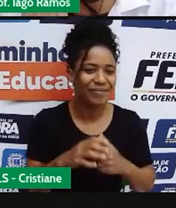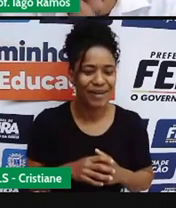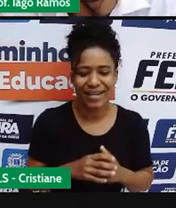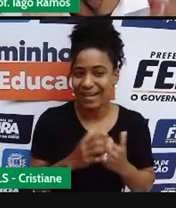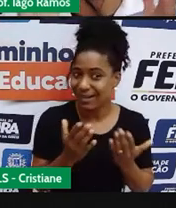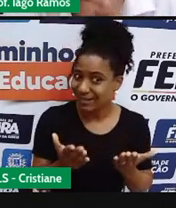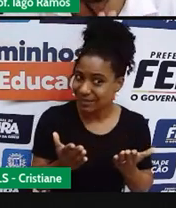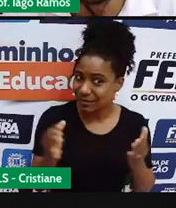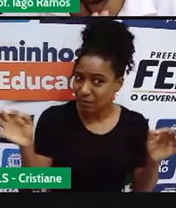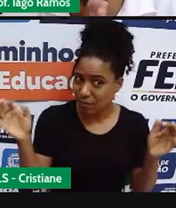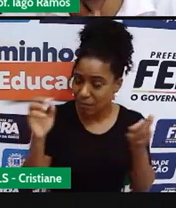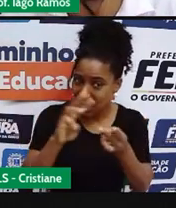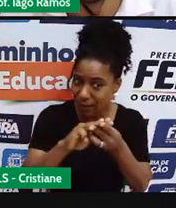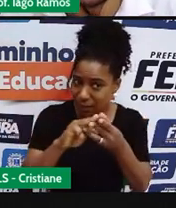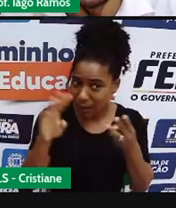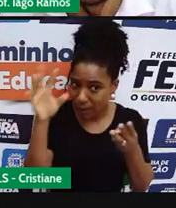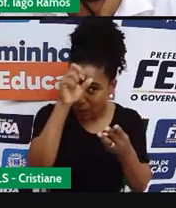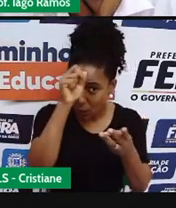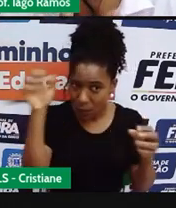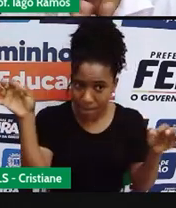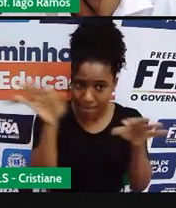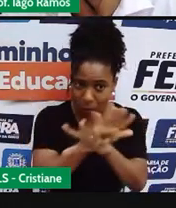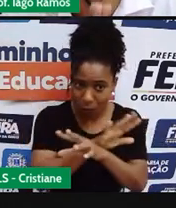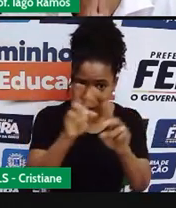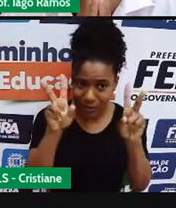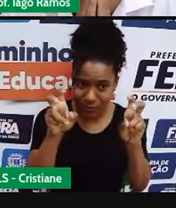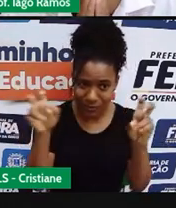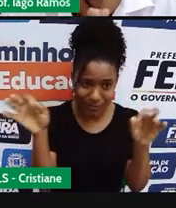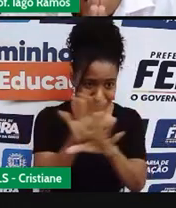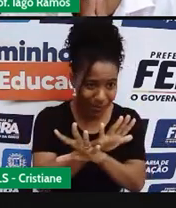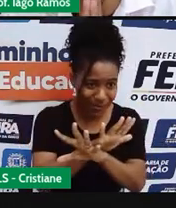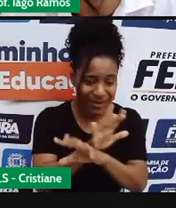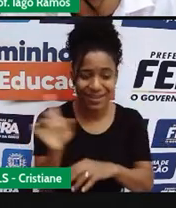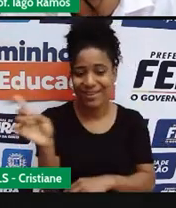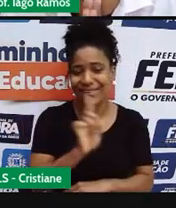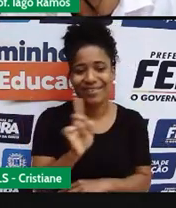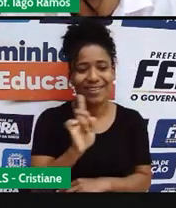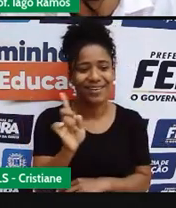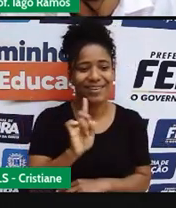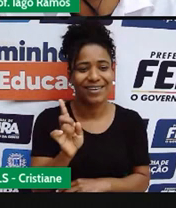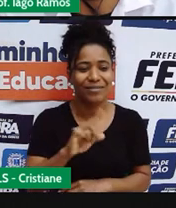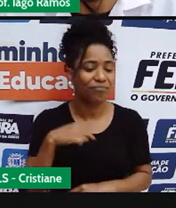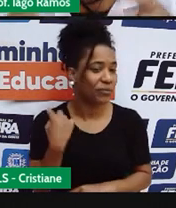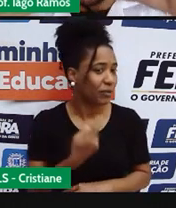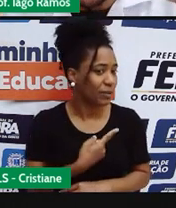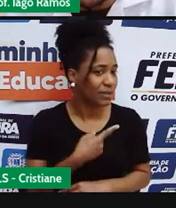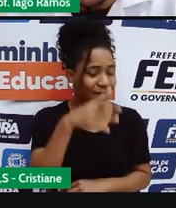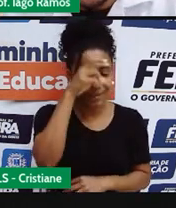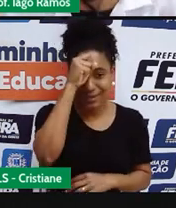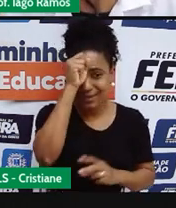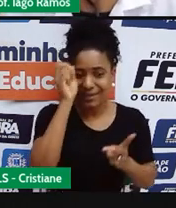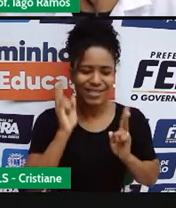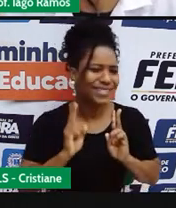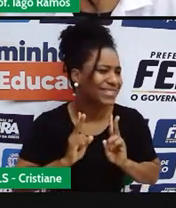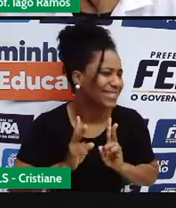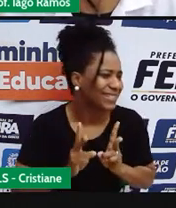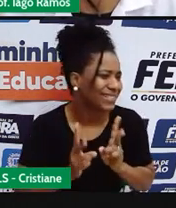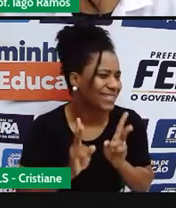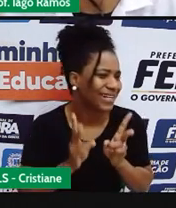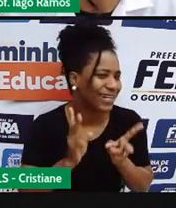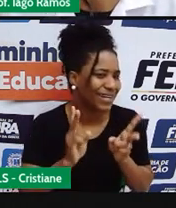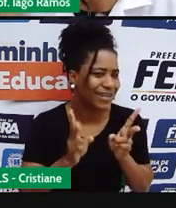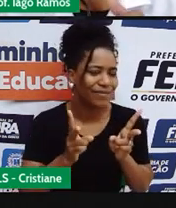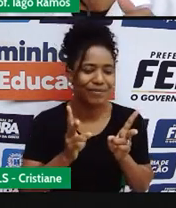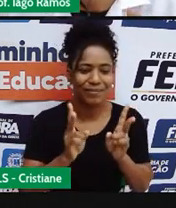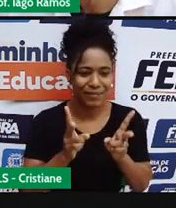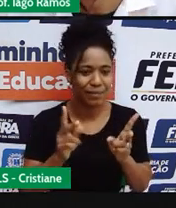não acaba aqui, né? A gente sempre traz essa ideia, né? A gente pode continuar